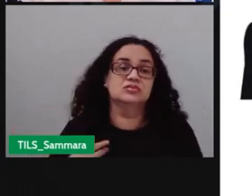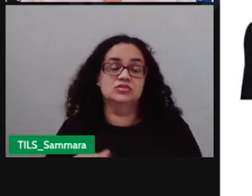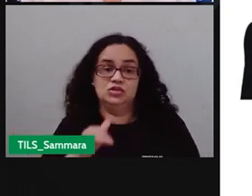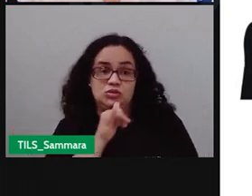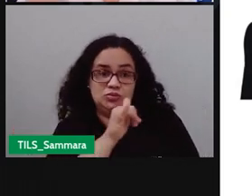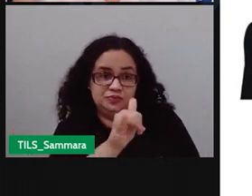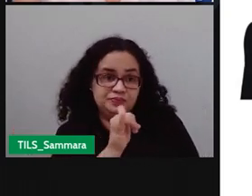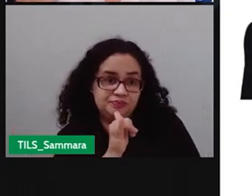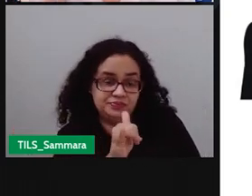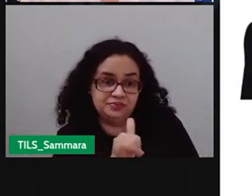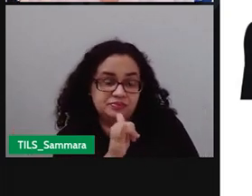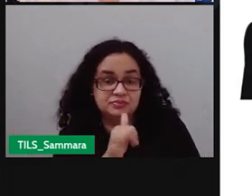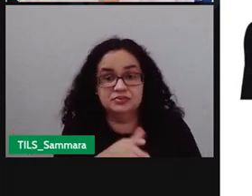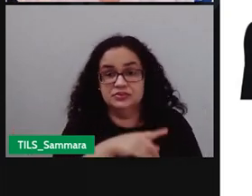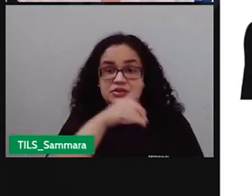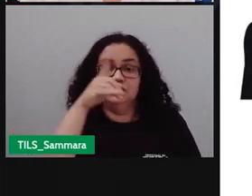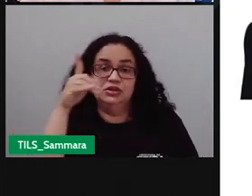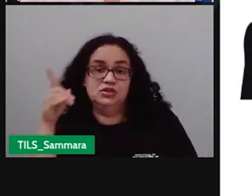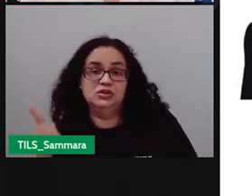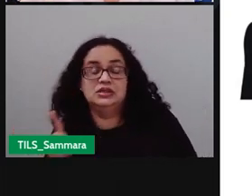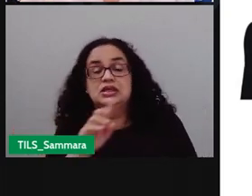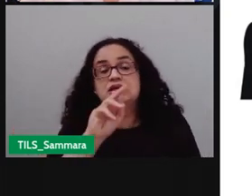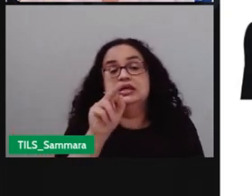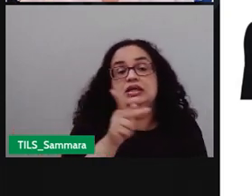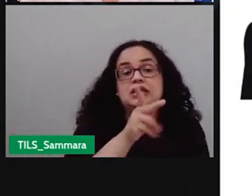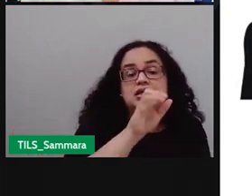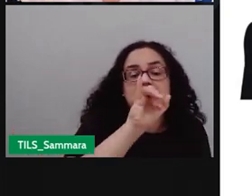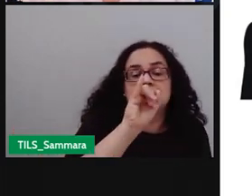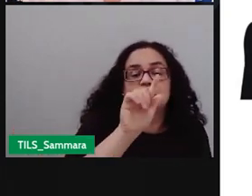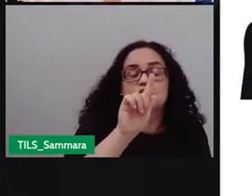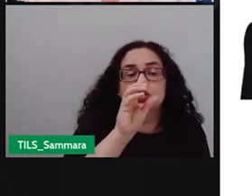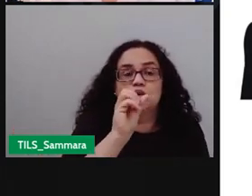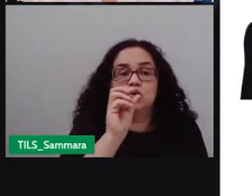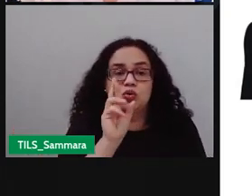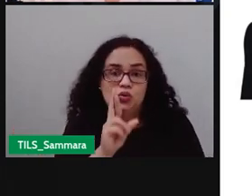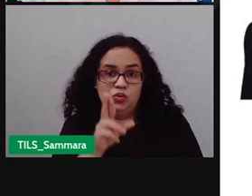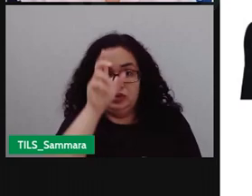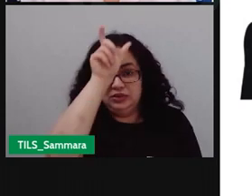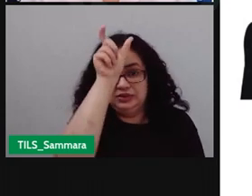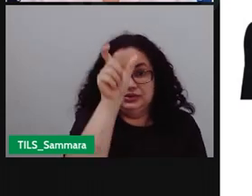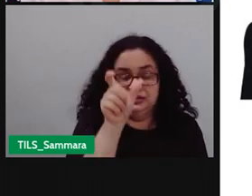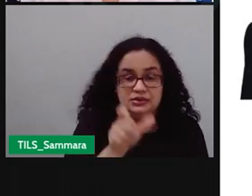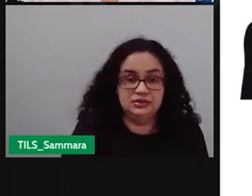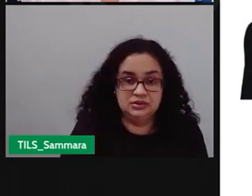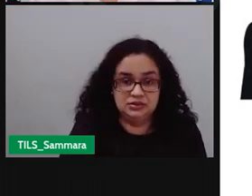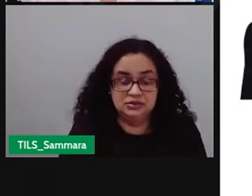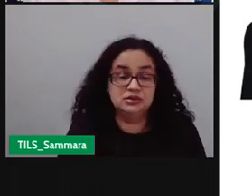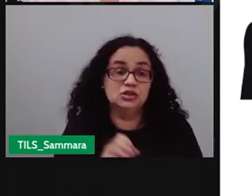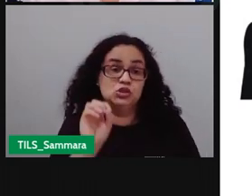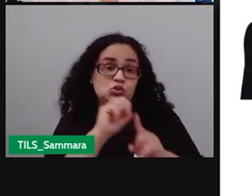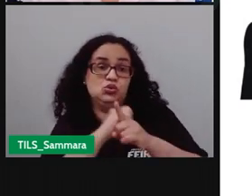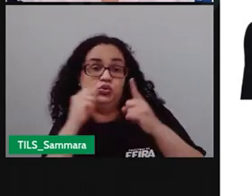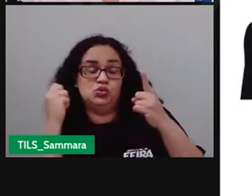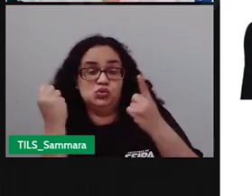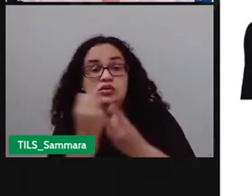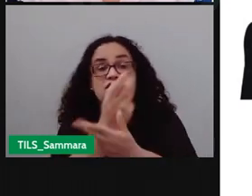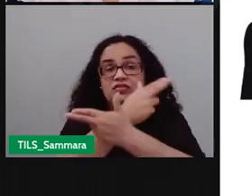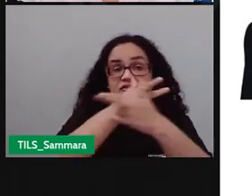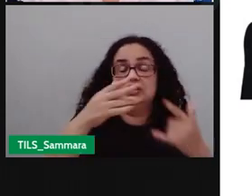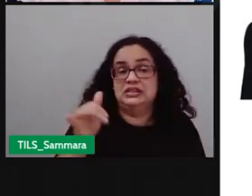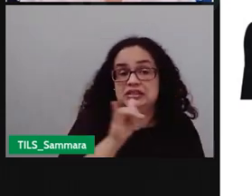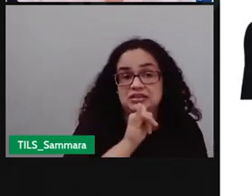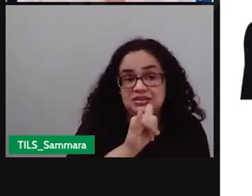às informações e do lado temos Eagle que aí também tem um perfil nas redes sociais que traz também várias